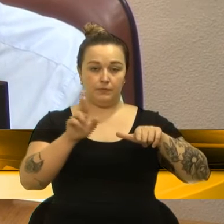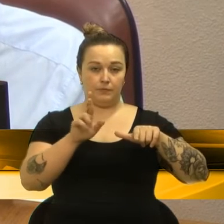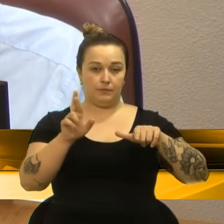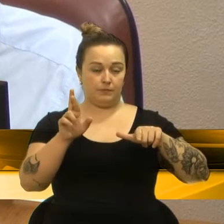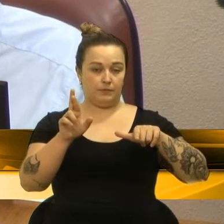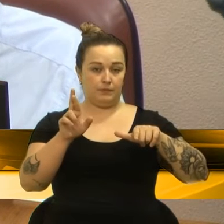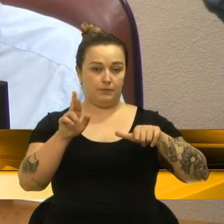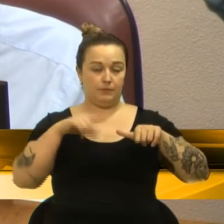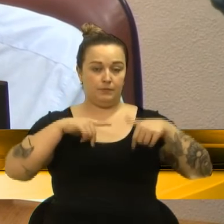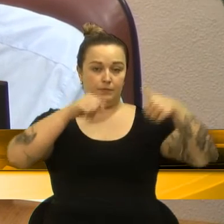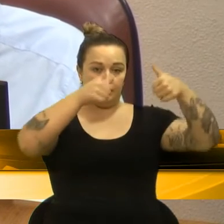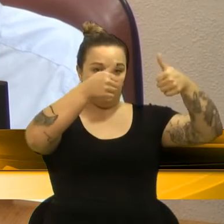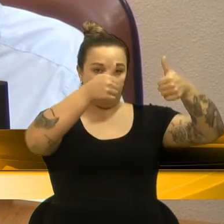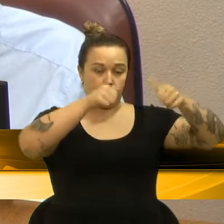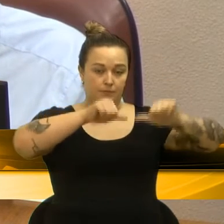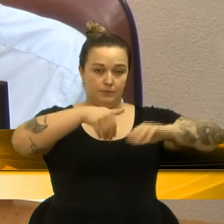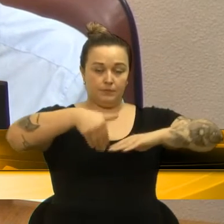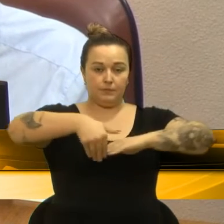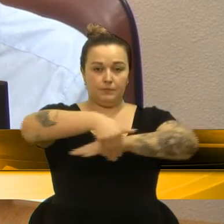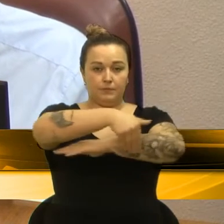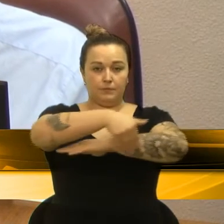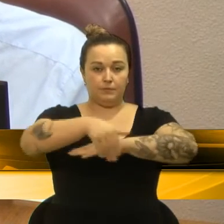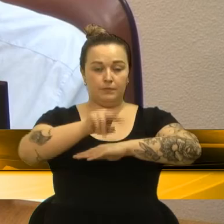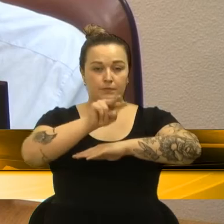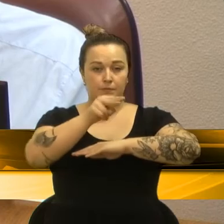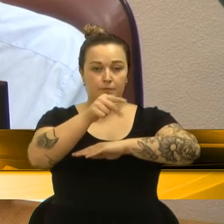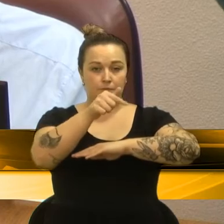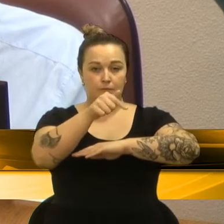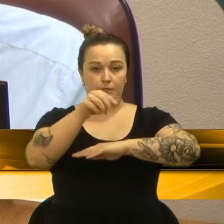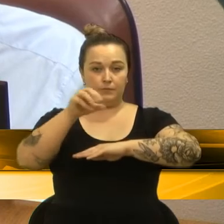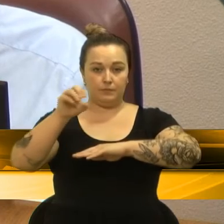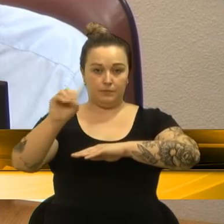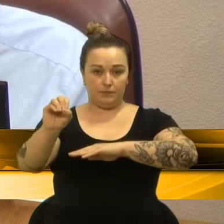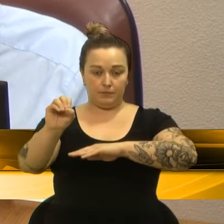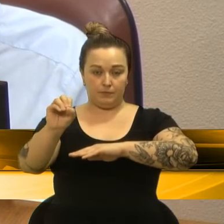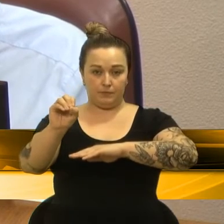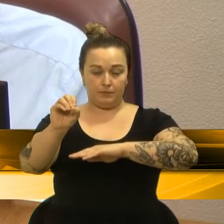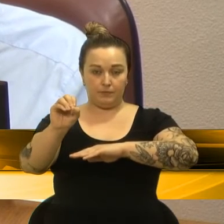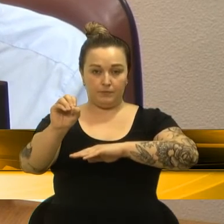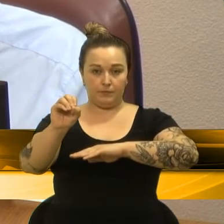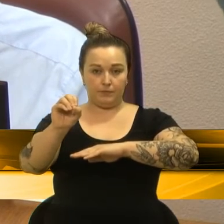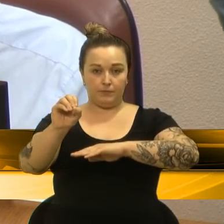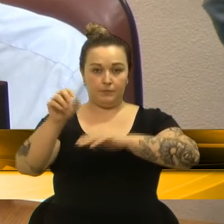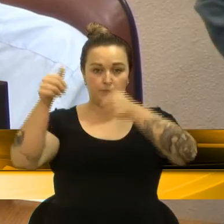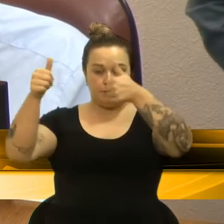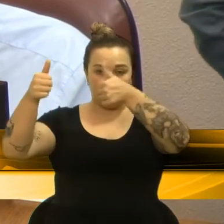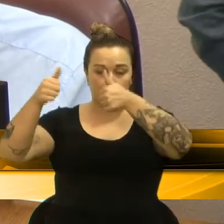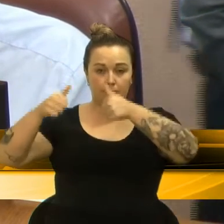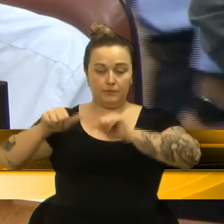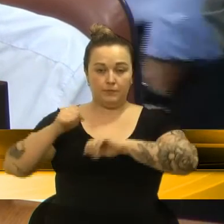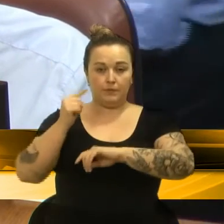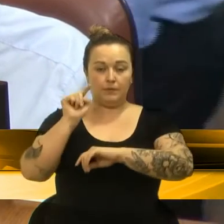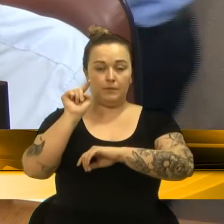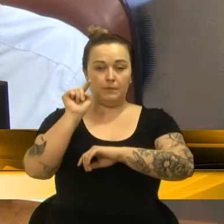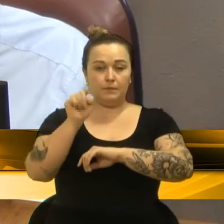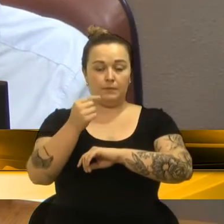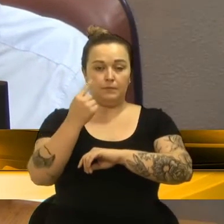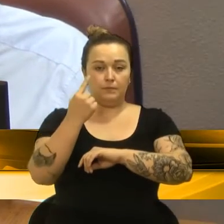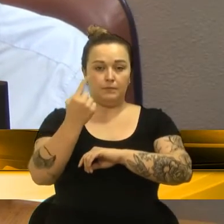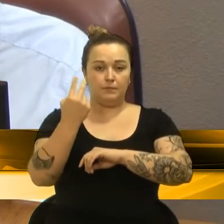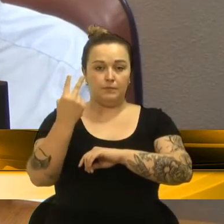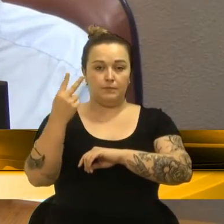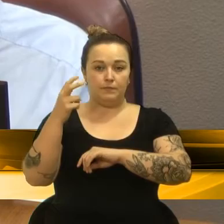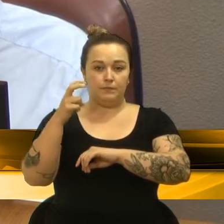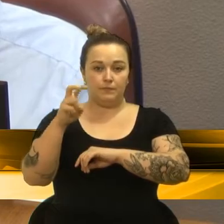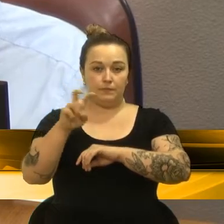placas de rua para sinalização 2.079, totem área externa 1.125, placa principal externa